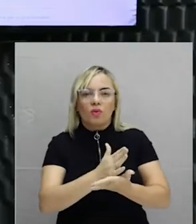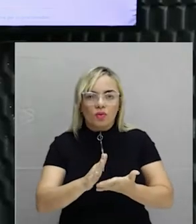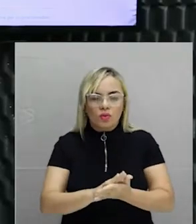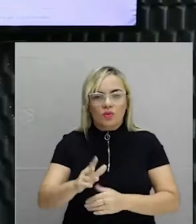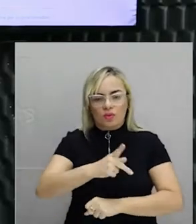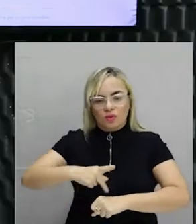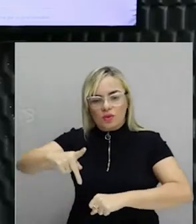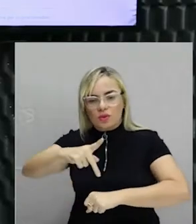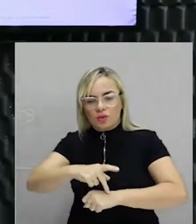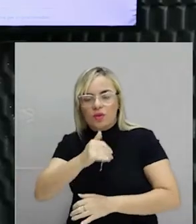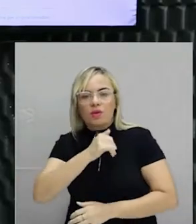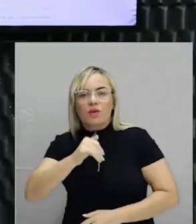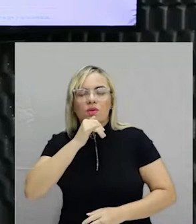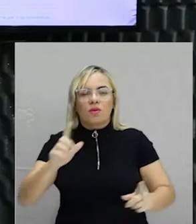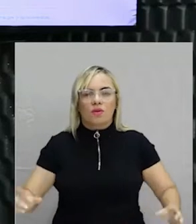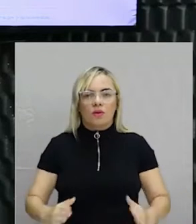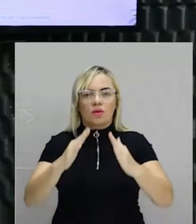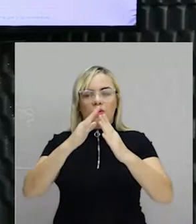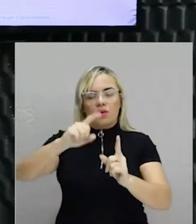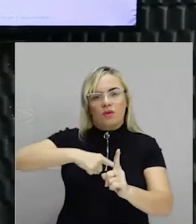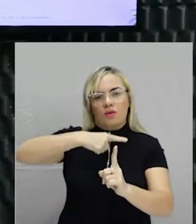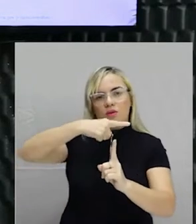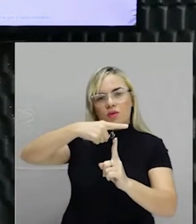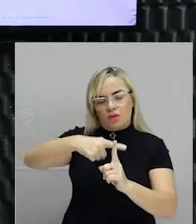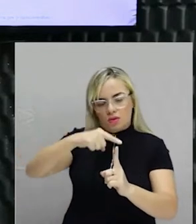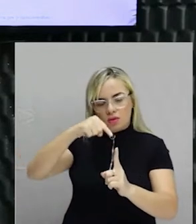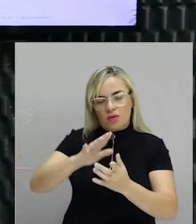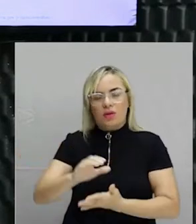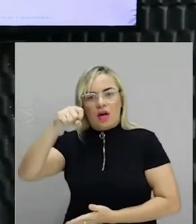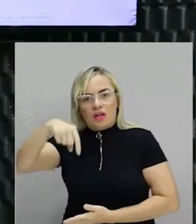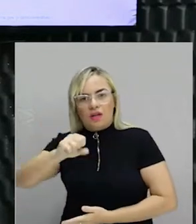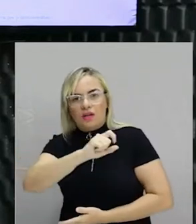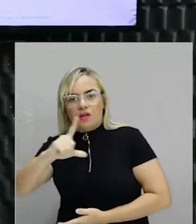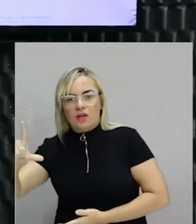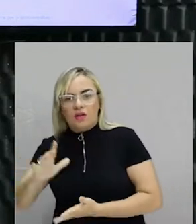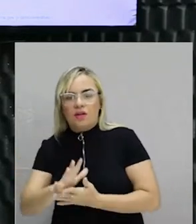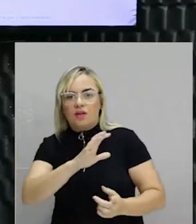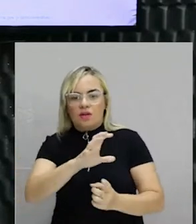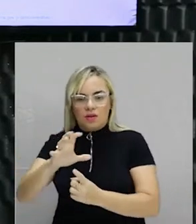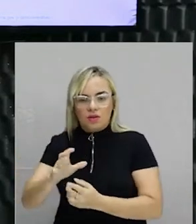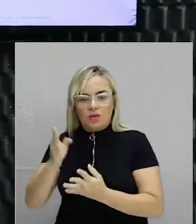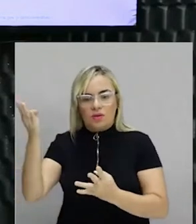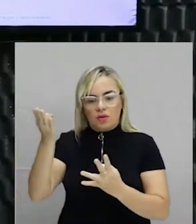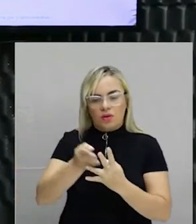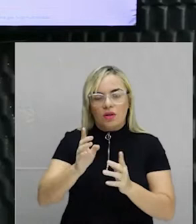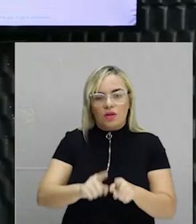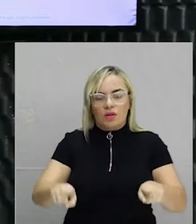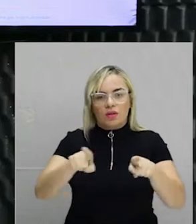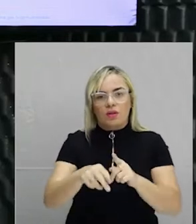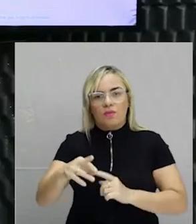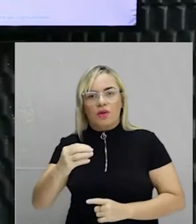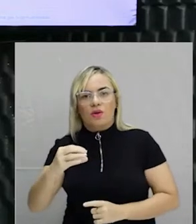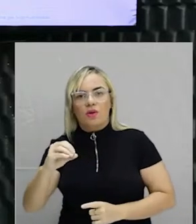a igreja ou as igrejas daqui de São Luís, elas têm influência do Barroco e influência do estilo rococó. Só que o próprio Barroco